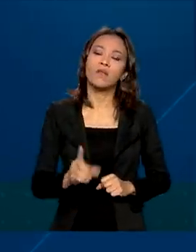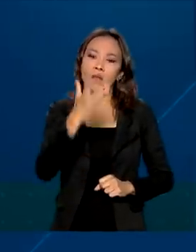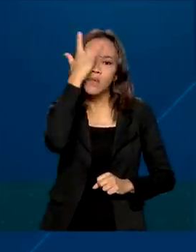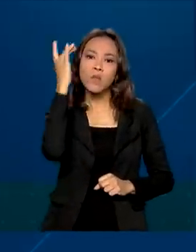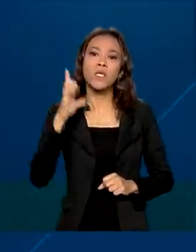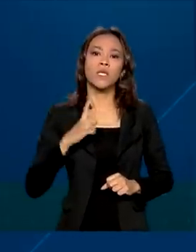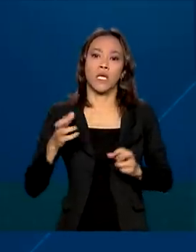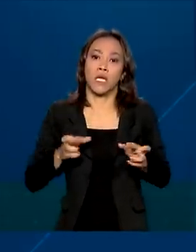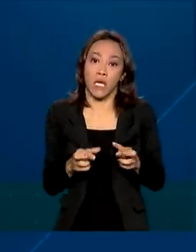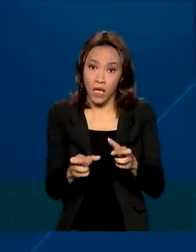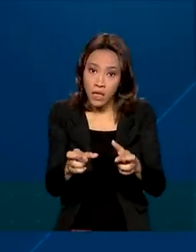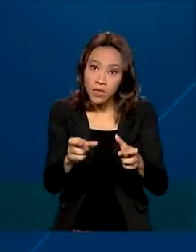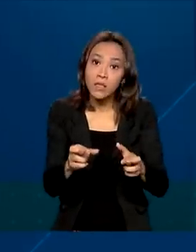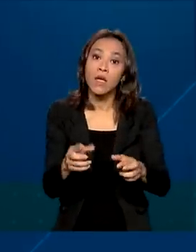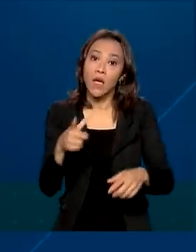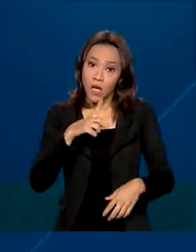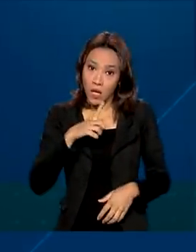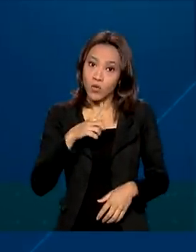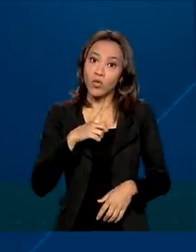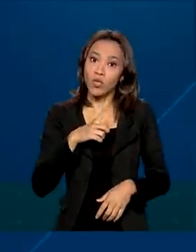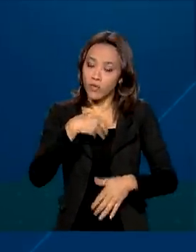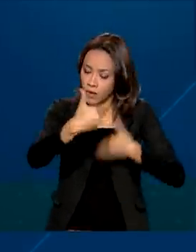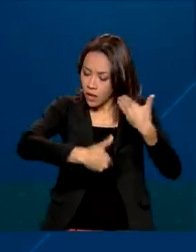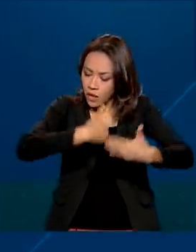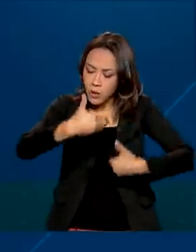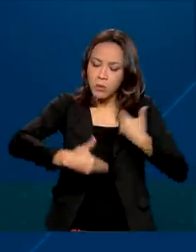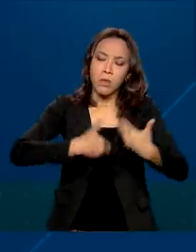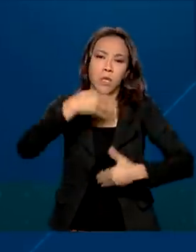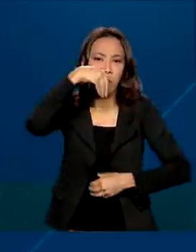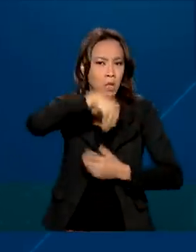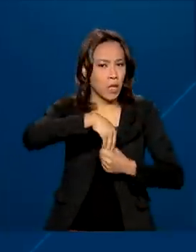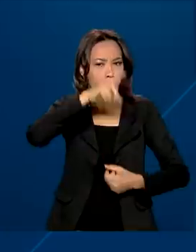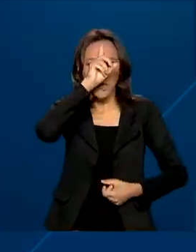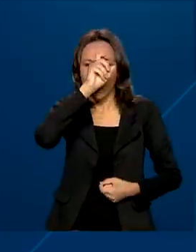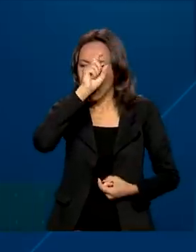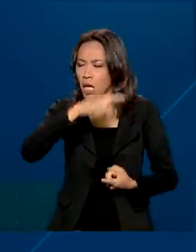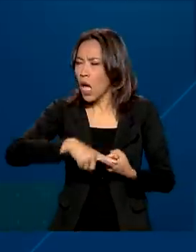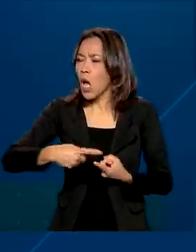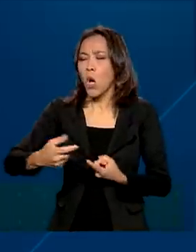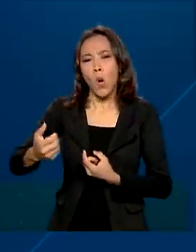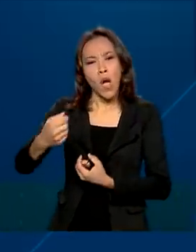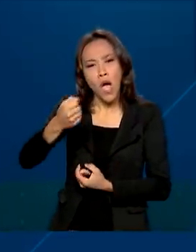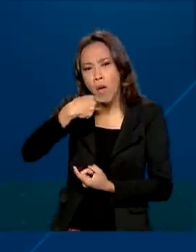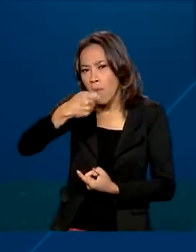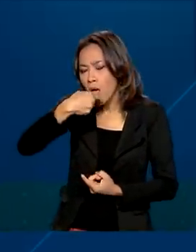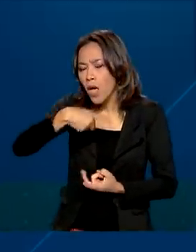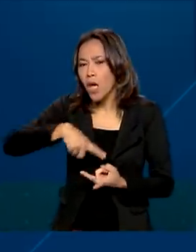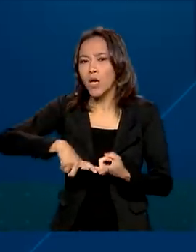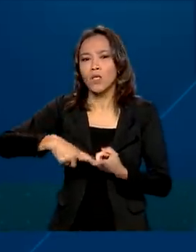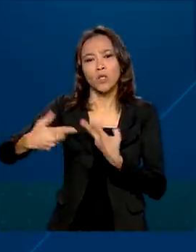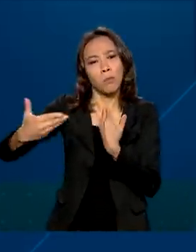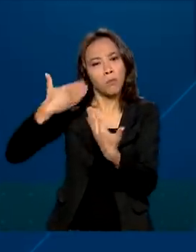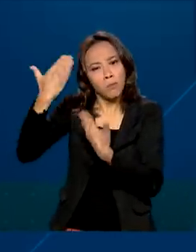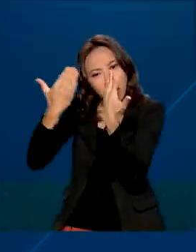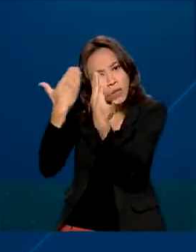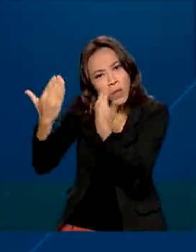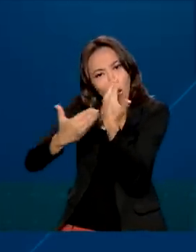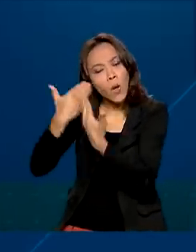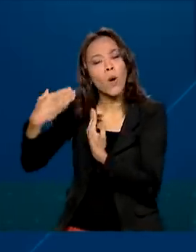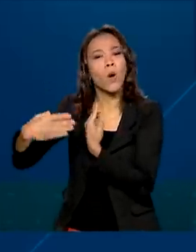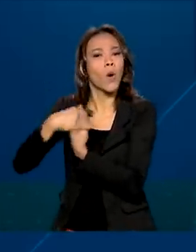tem, eu tive dentro do hospital, desde o remédio, acompanhamento com psicólogo,